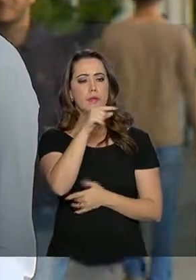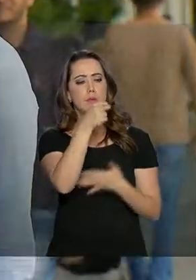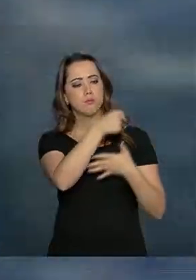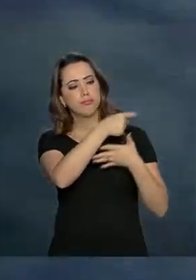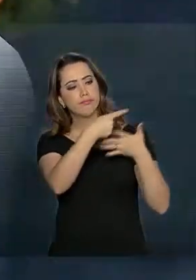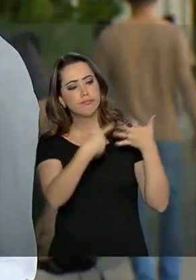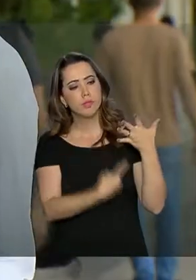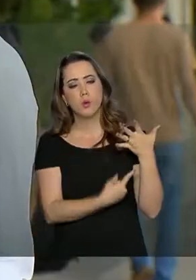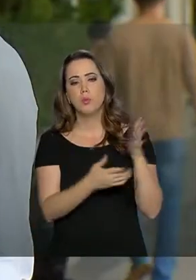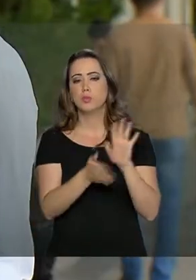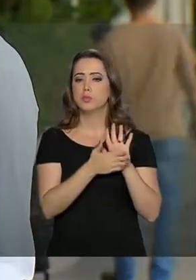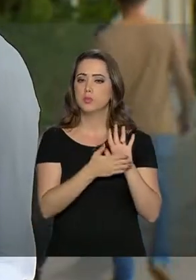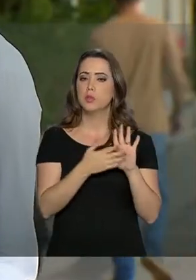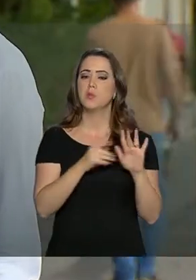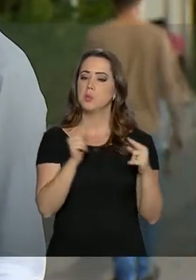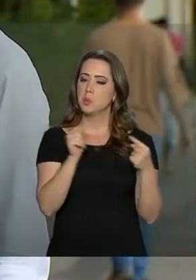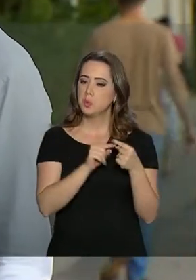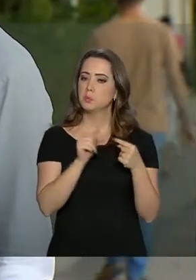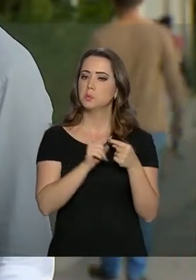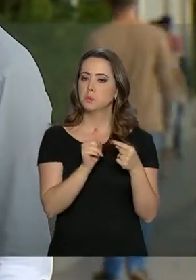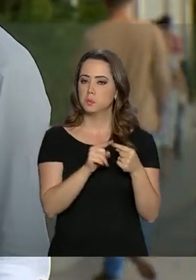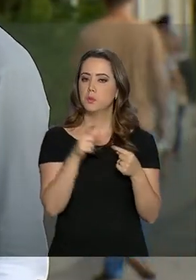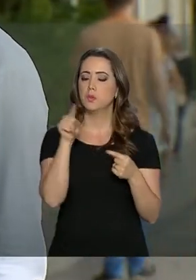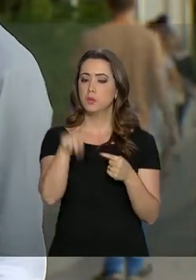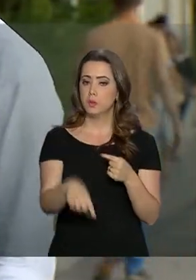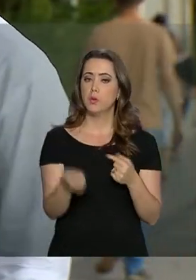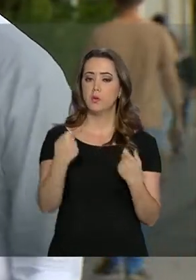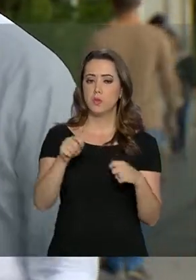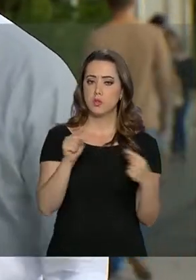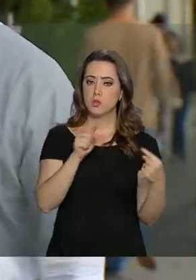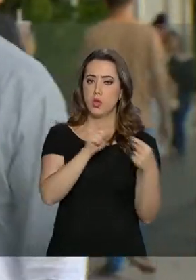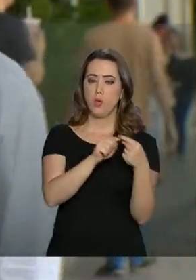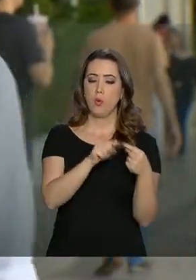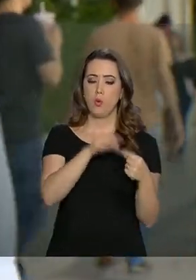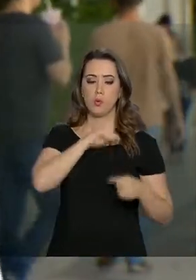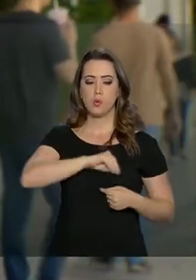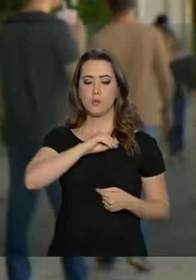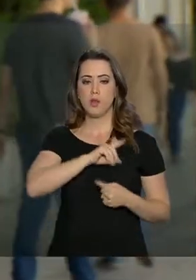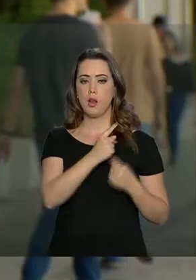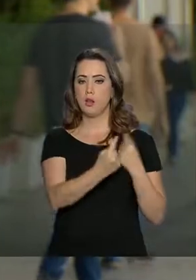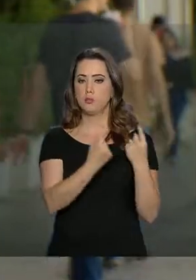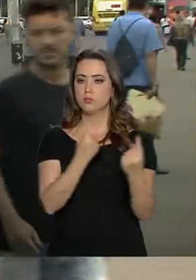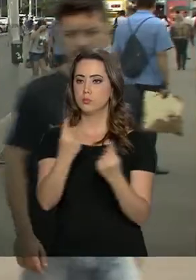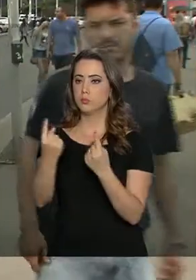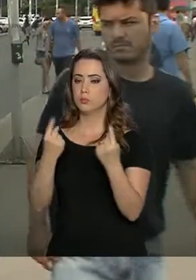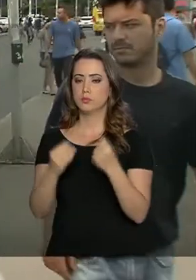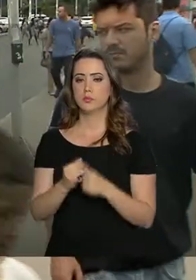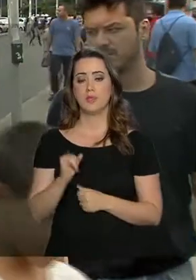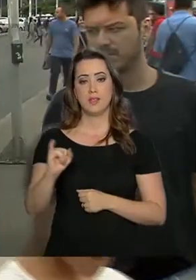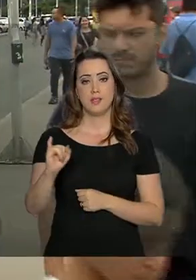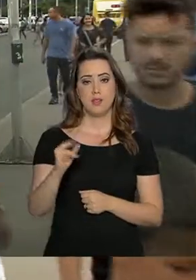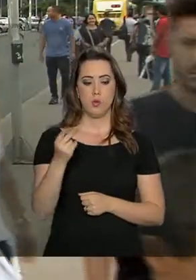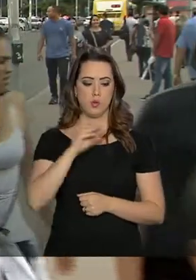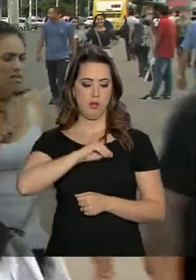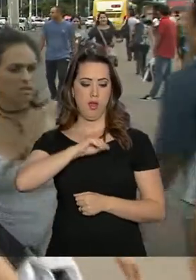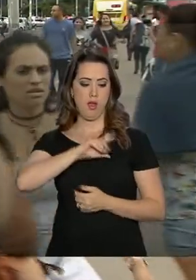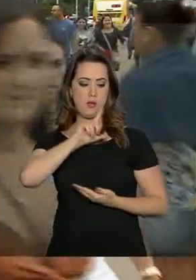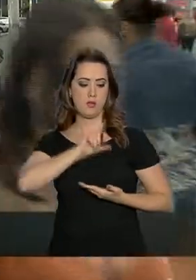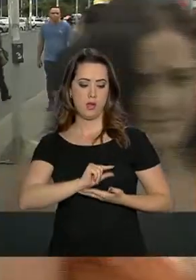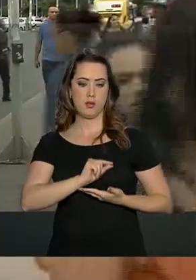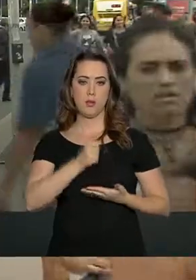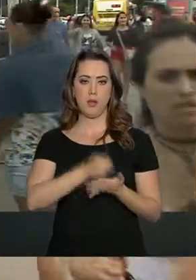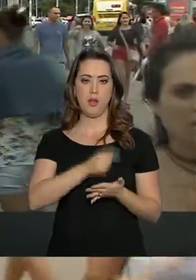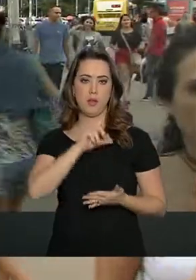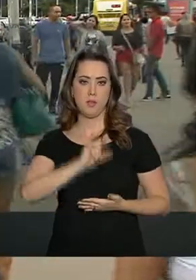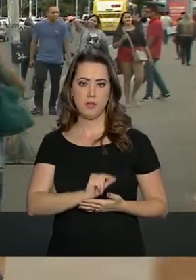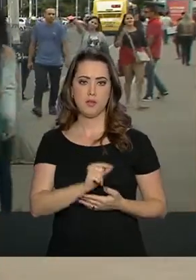pontos da proposta e concordou que a contribuição deve ser de acordo com o salário de cada um. Se eu ganho menos, eu estou pagando menos,